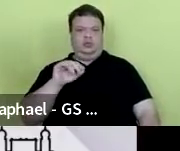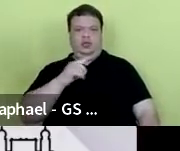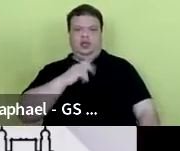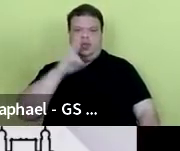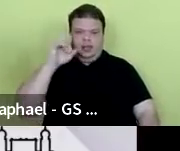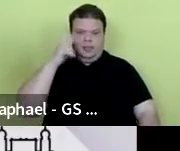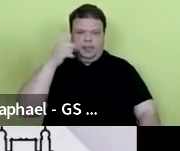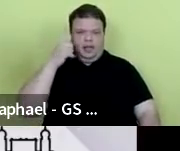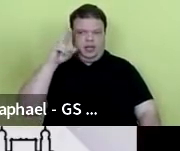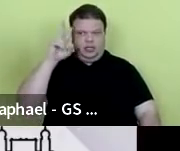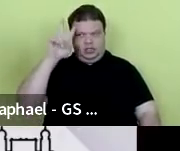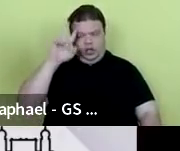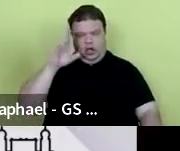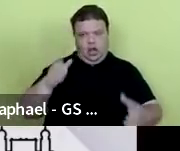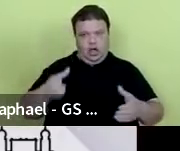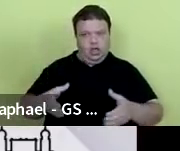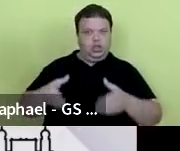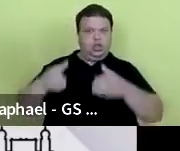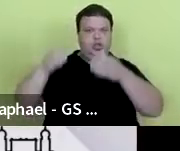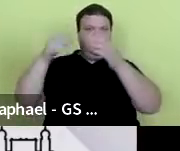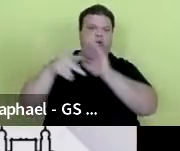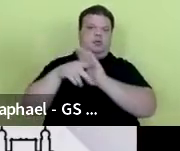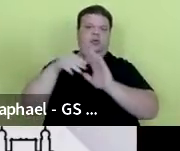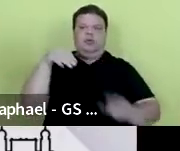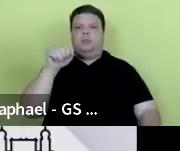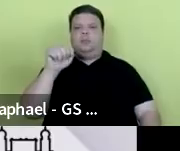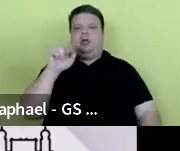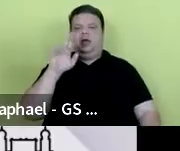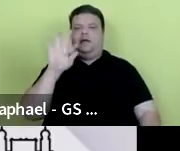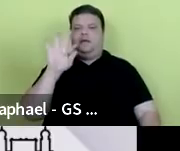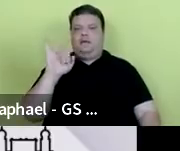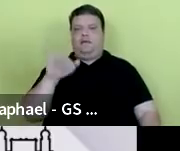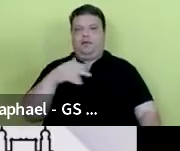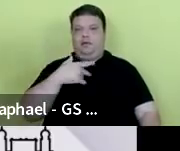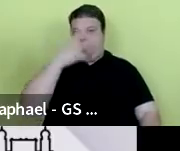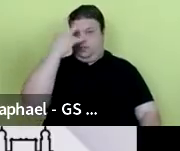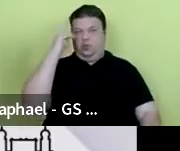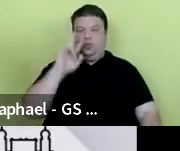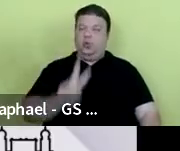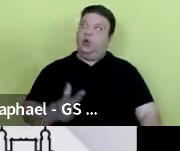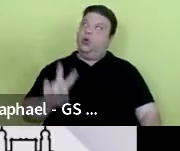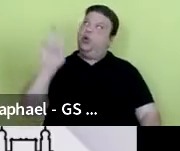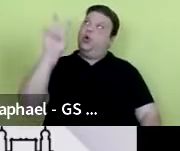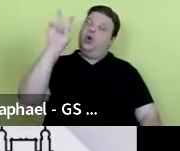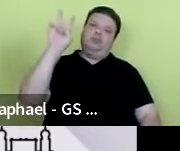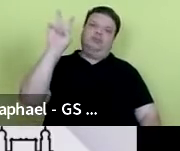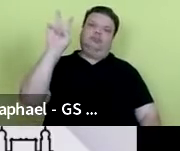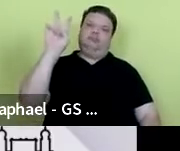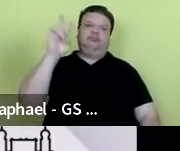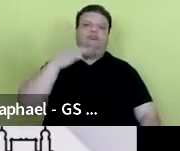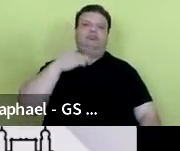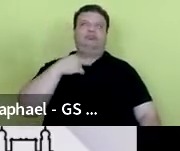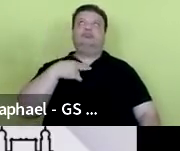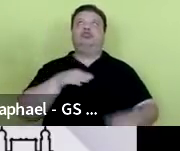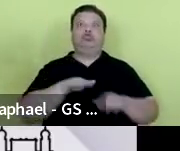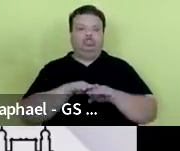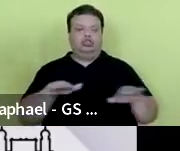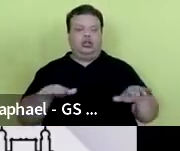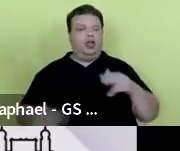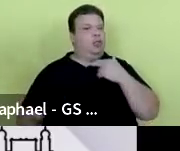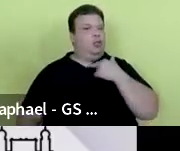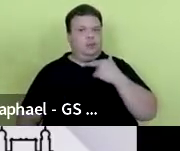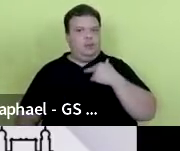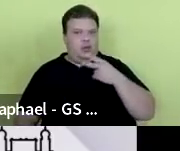a ciência que a população tem que olhar para o alto, ela não aterriza, isso não pode